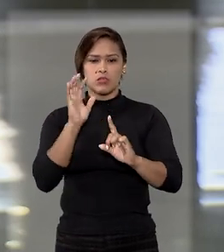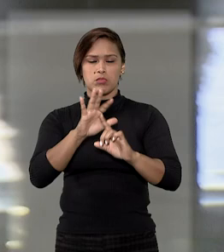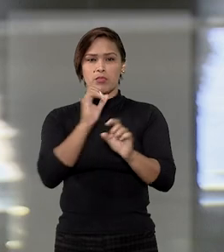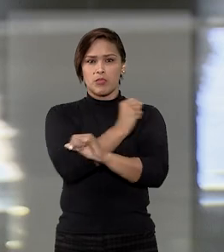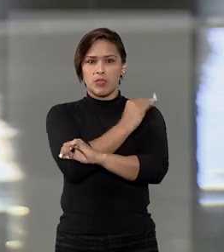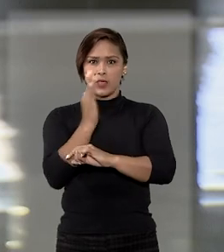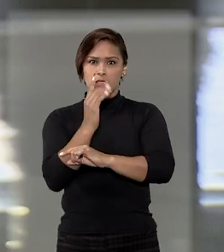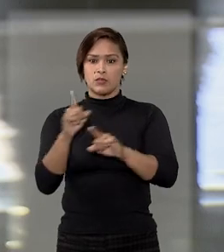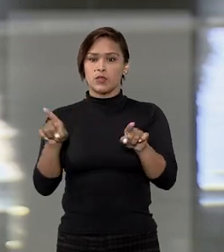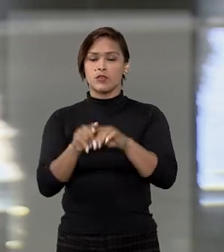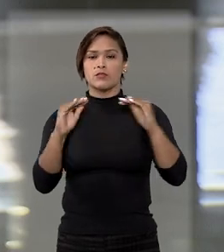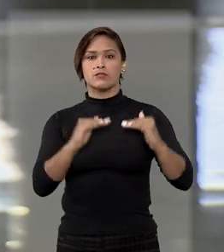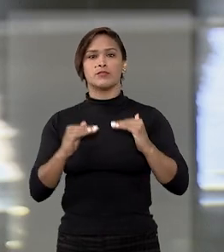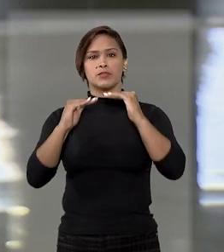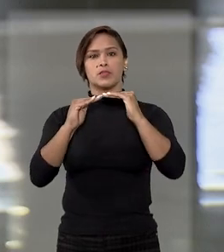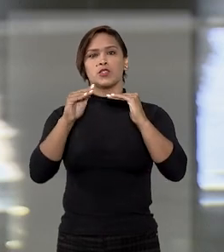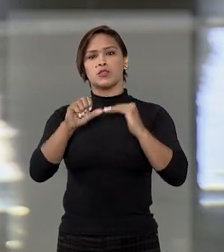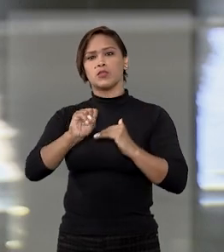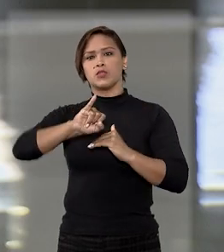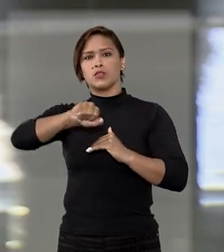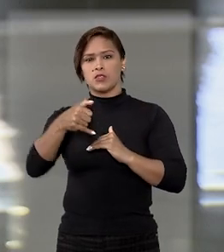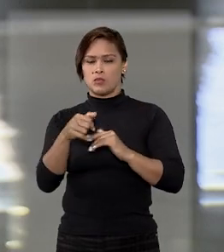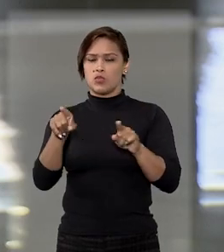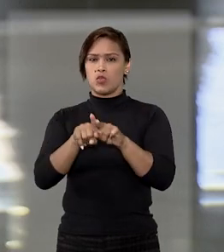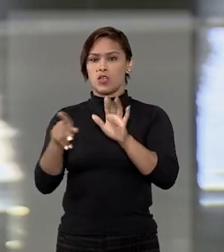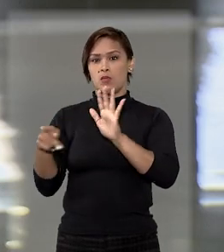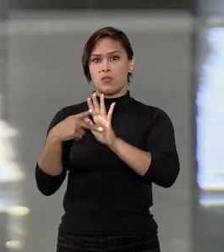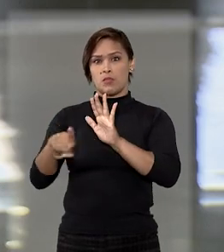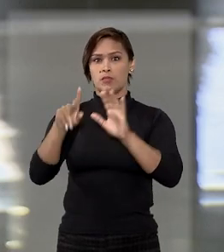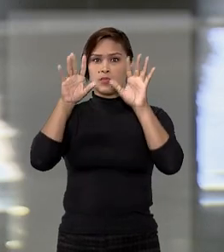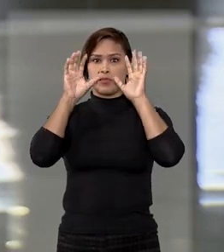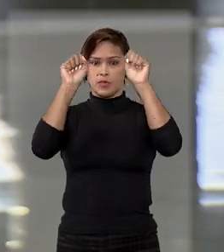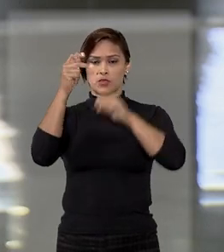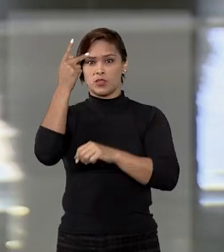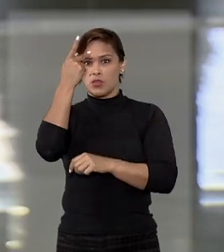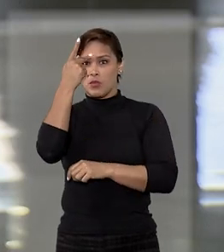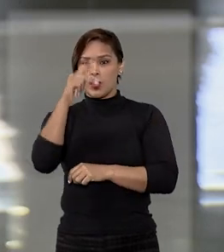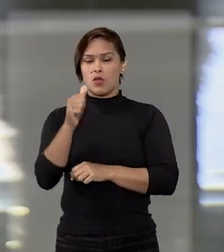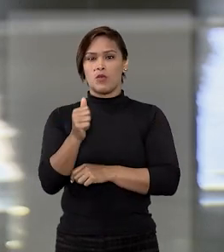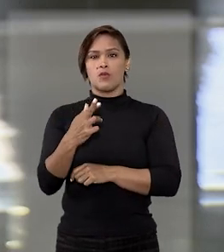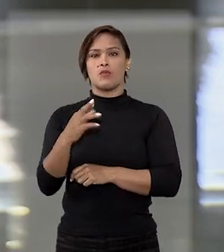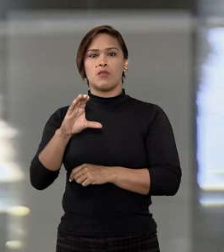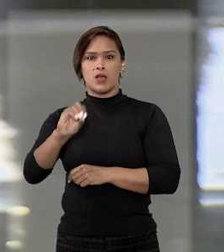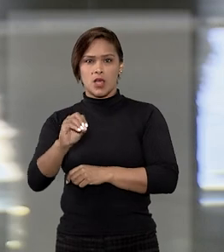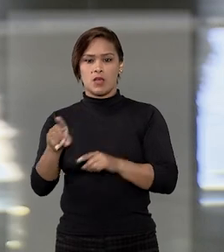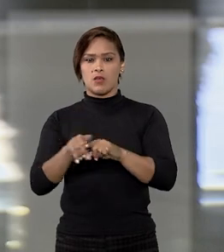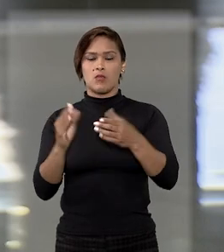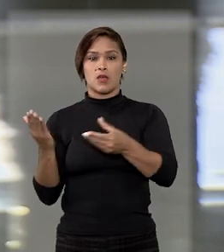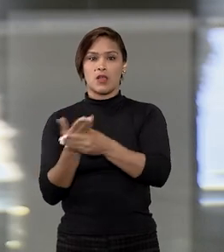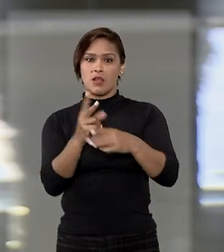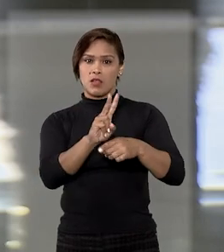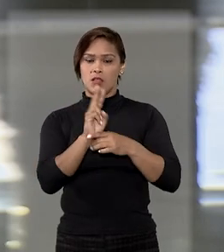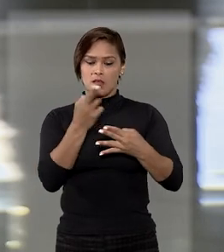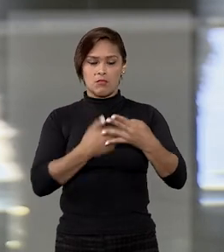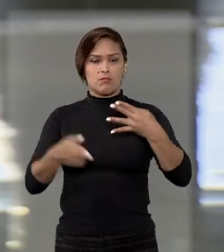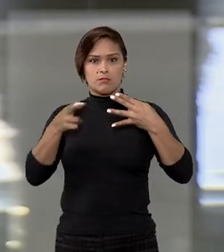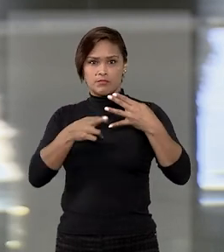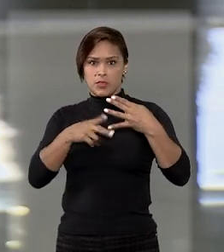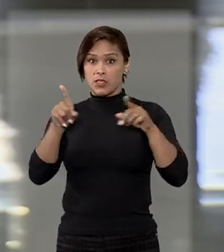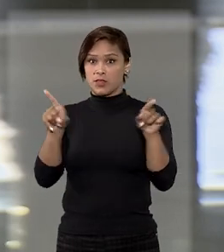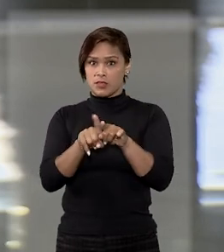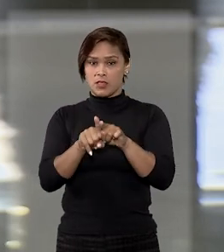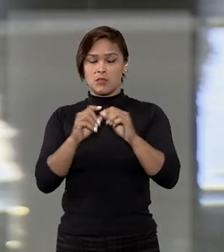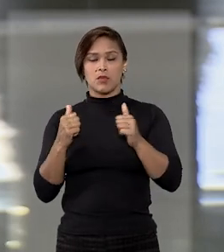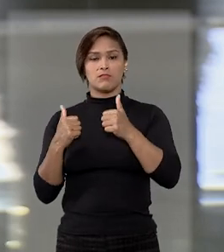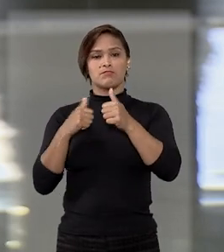de impacto ambiental, o que foi mantido pelo Tribunal de Justiça de São Paulo. No caso do Arco Pinheiros, uma liminar em primeira instância